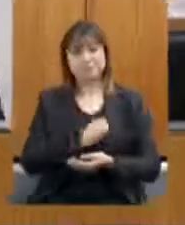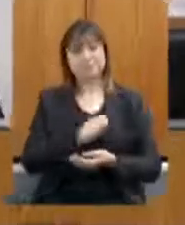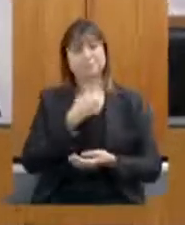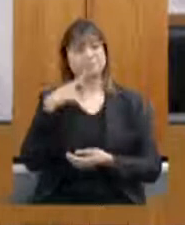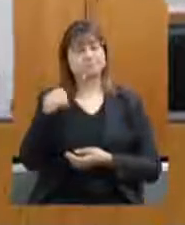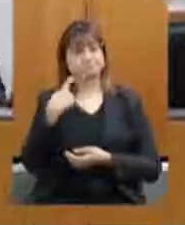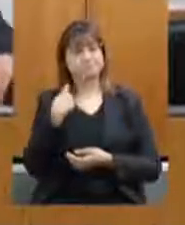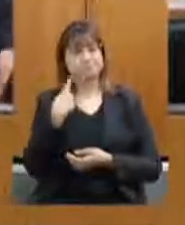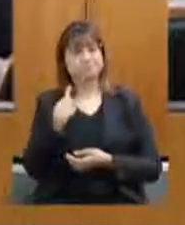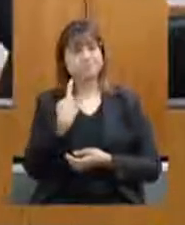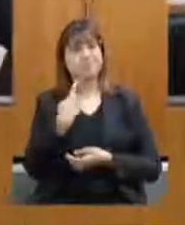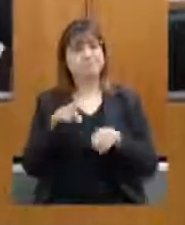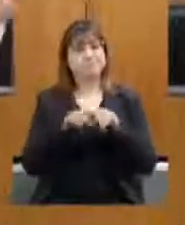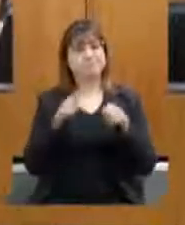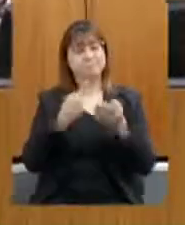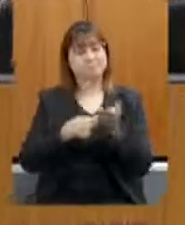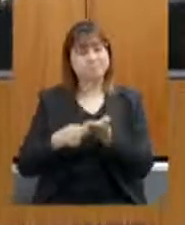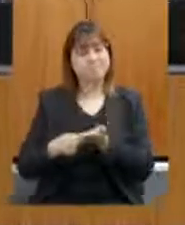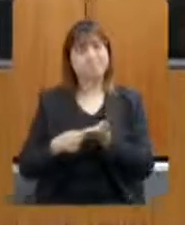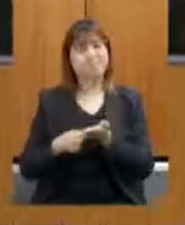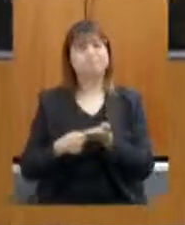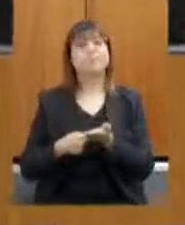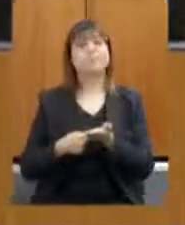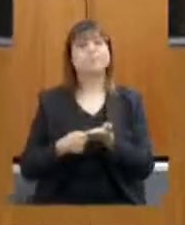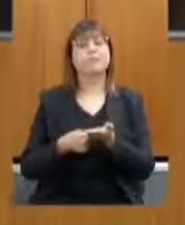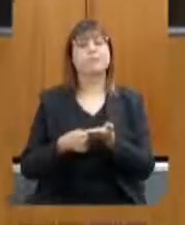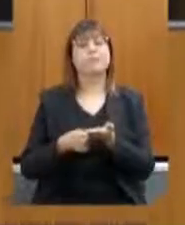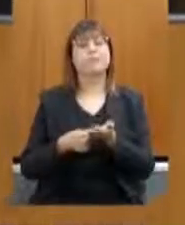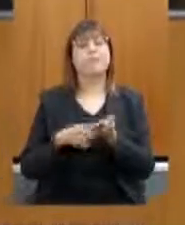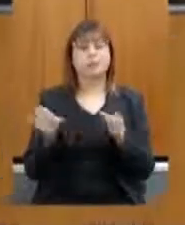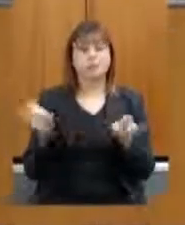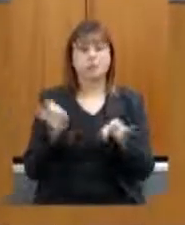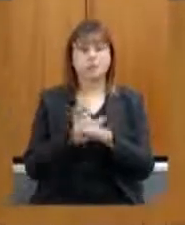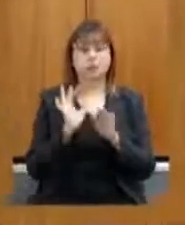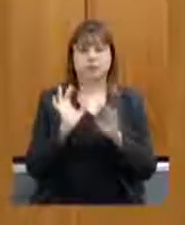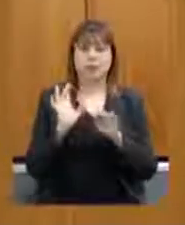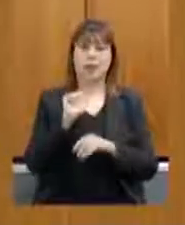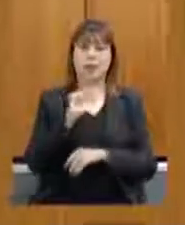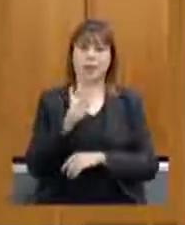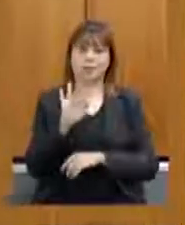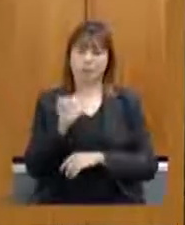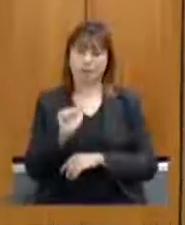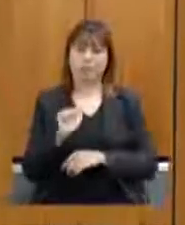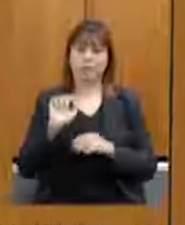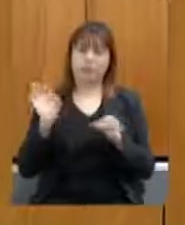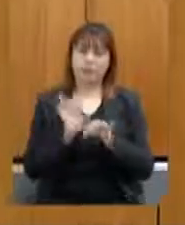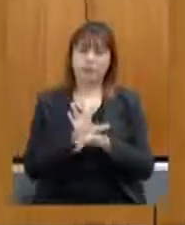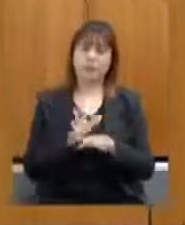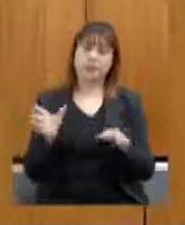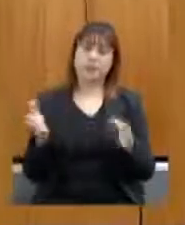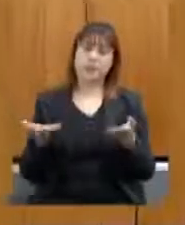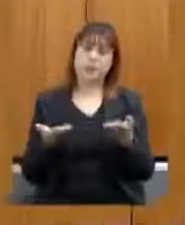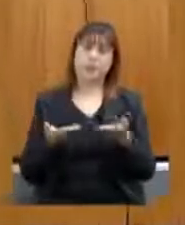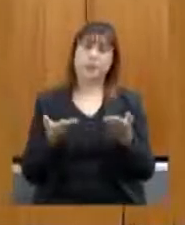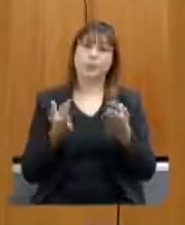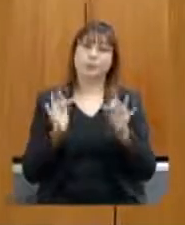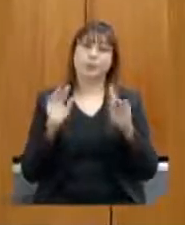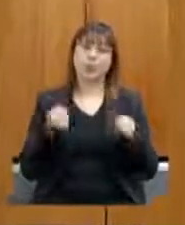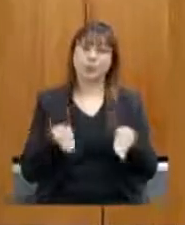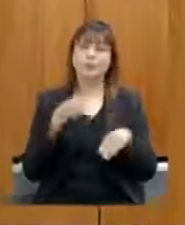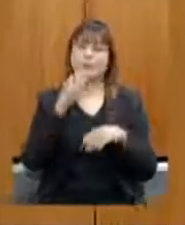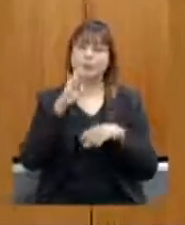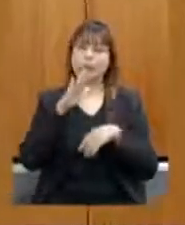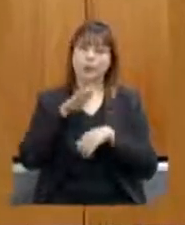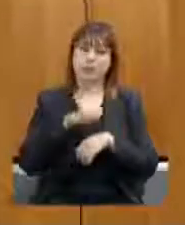parlamentares e dos convidados determina a lavratura da ata e encerra os trabalhos tenham todos uma boa